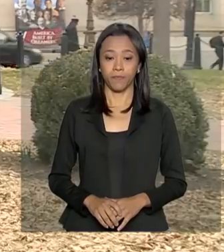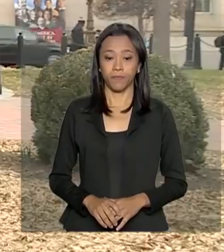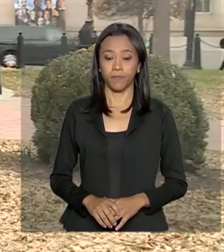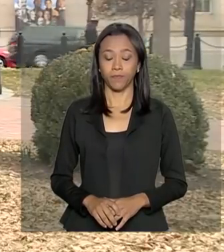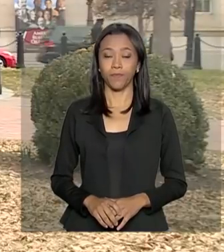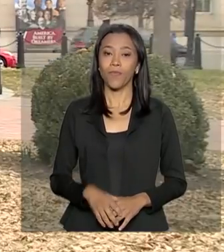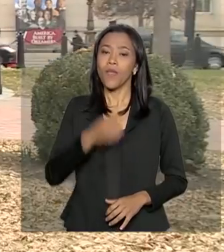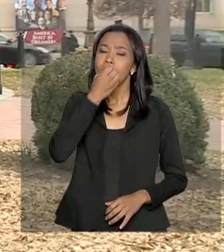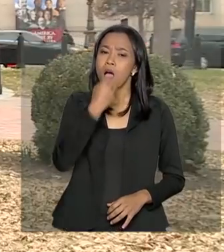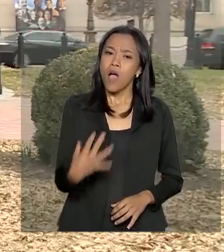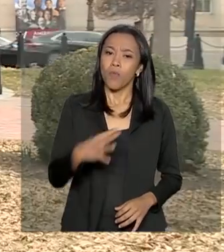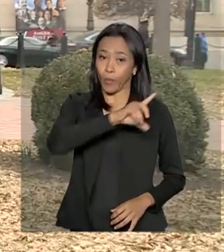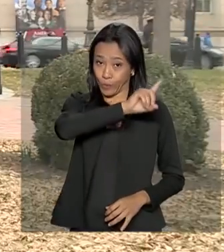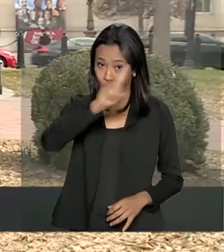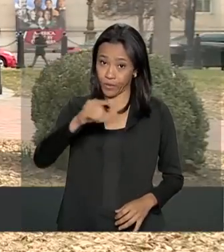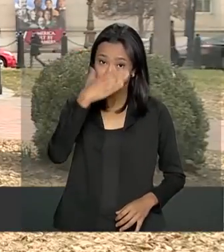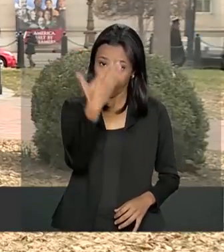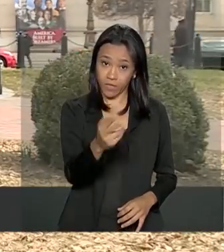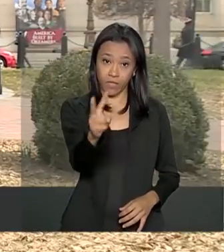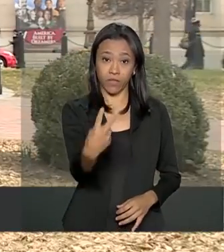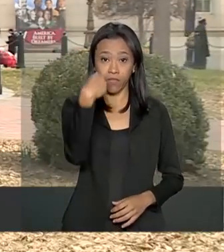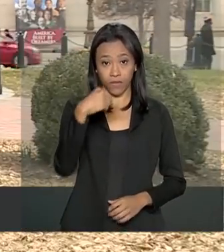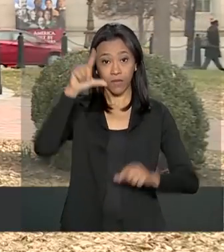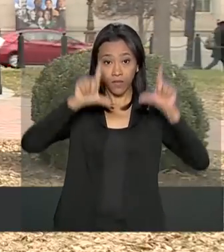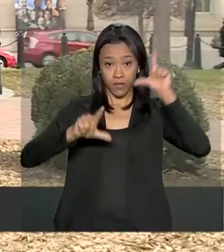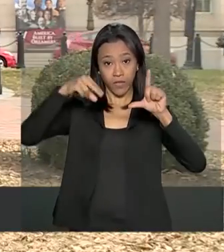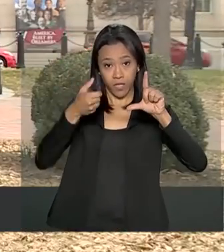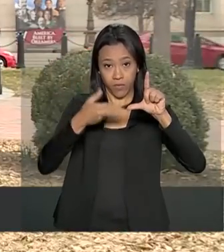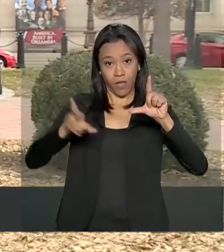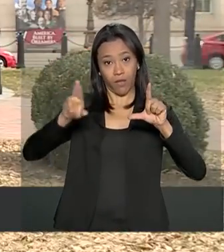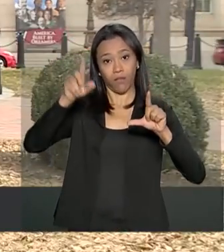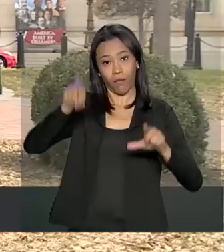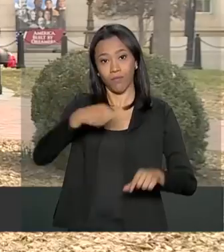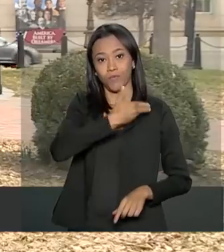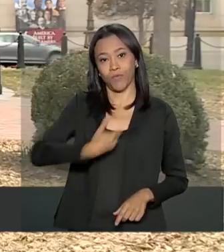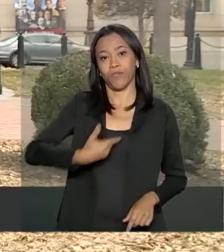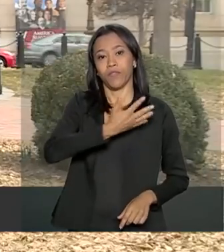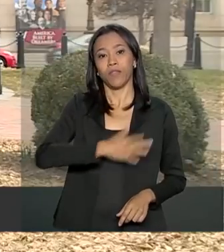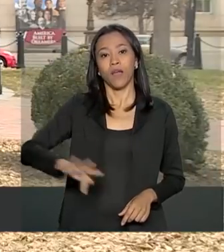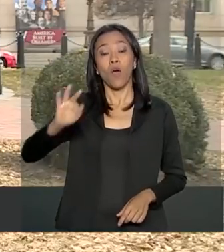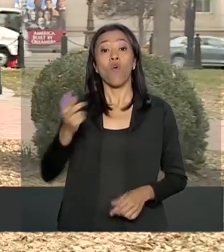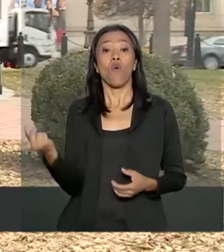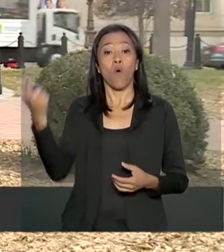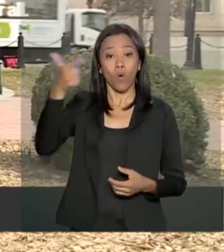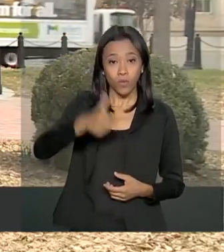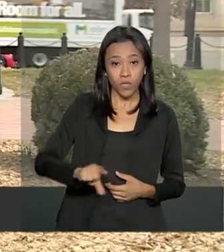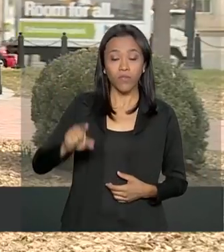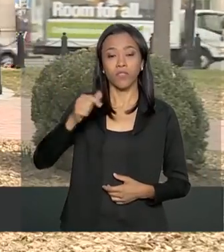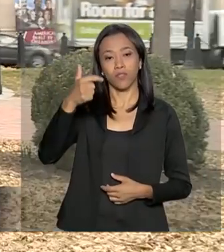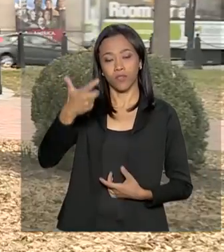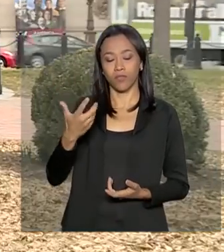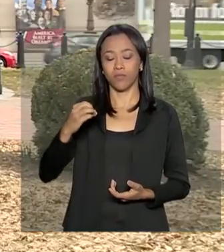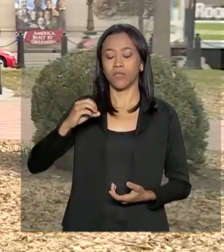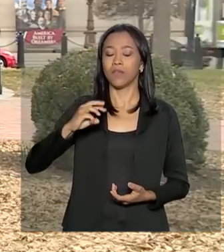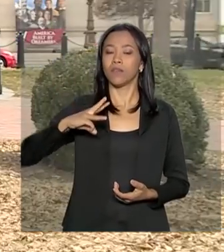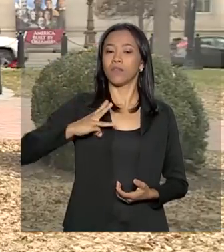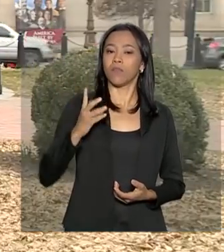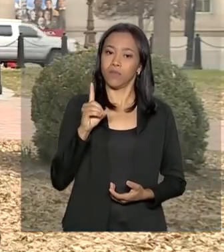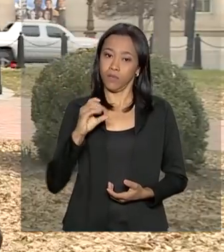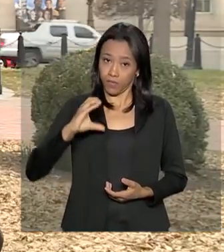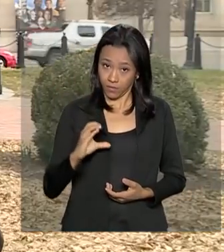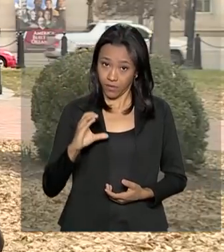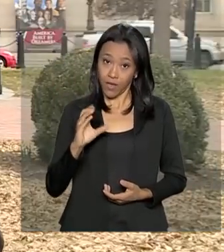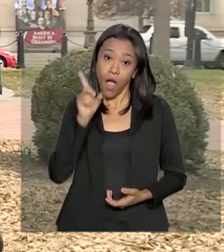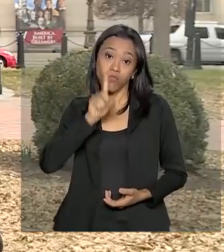Bom dia para você que acompanha a NBR, a TV do Governo Federal. Voltamos a falar ao vivo de Washington, nos Estados Unidos. Estamos em